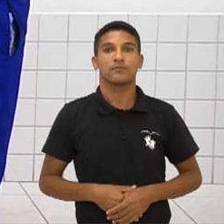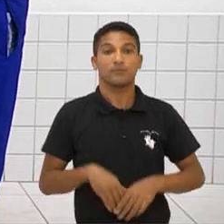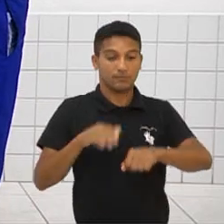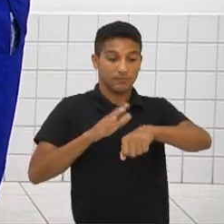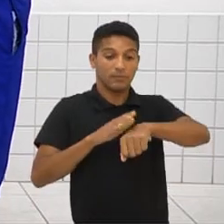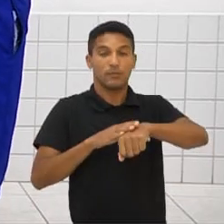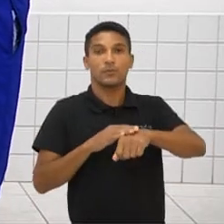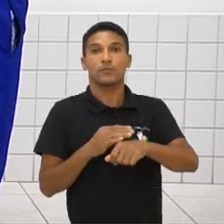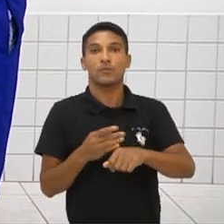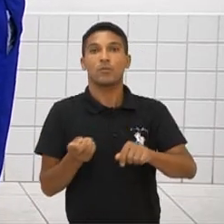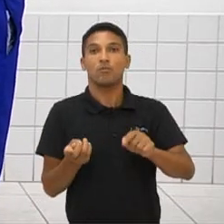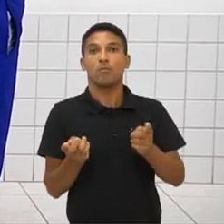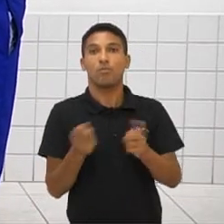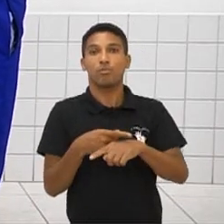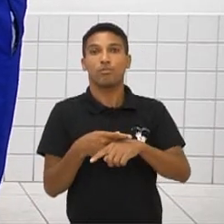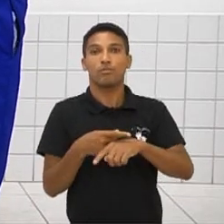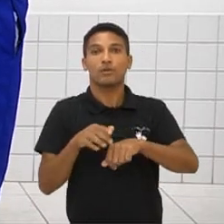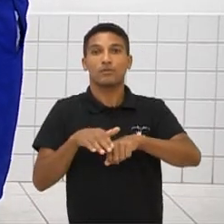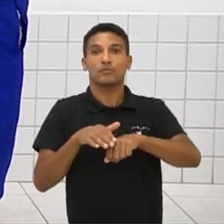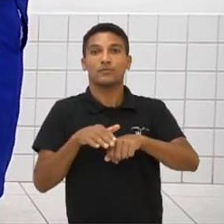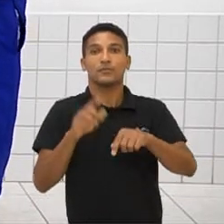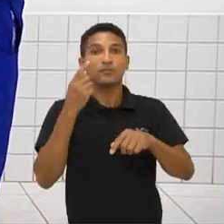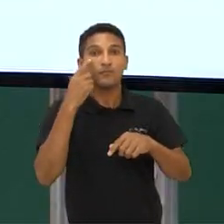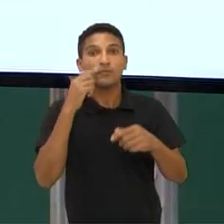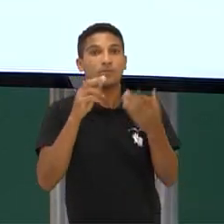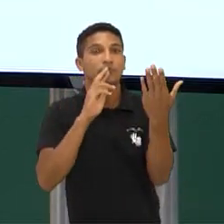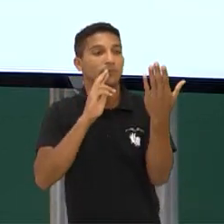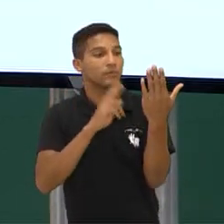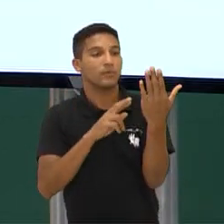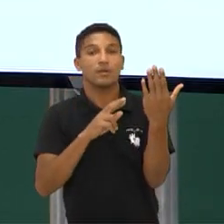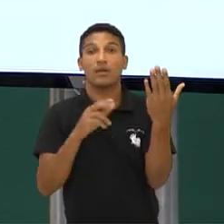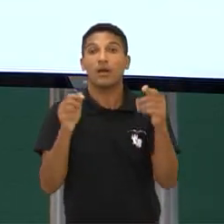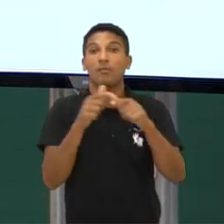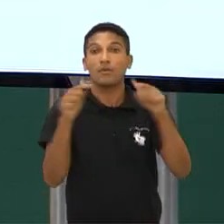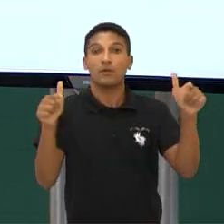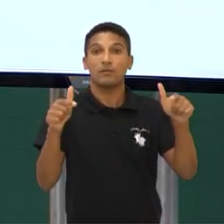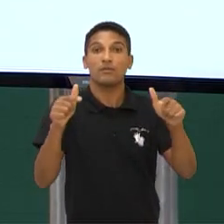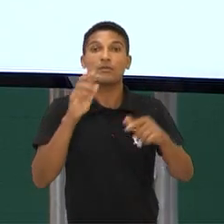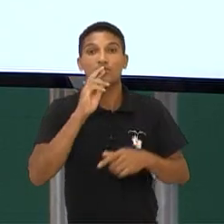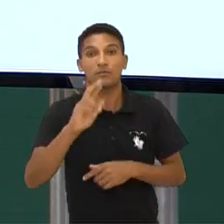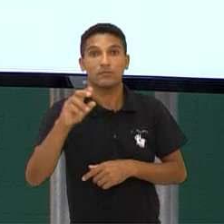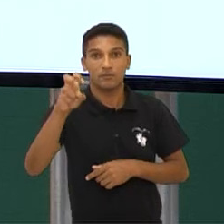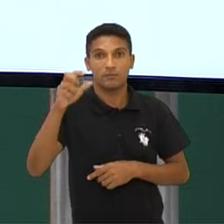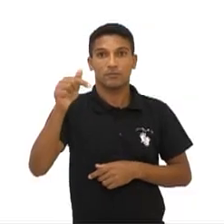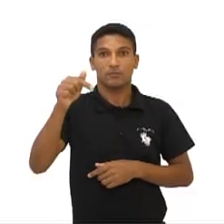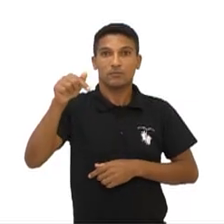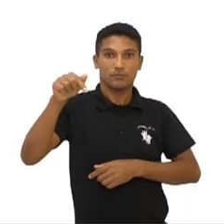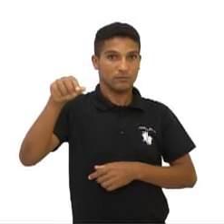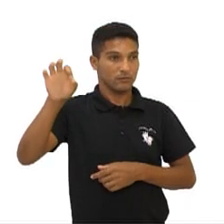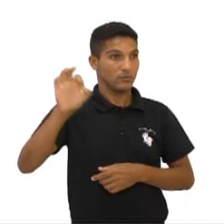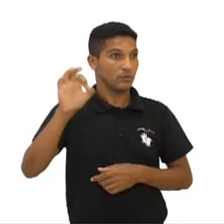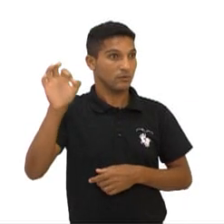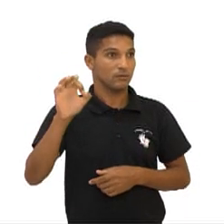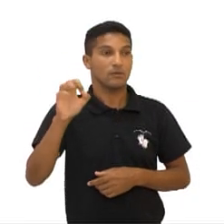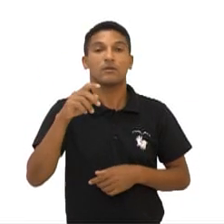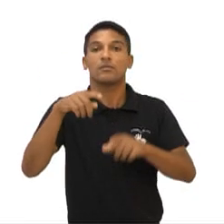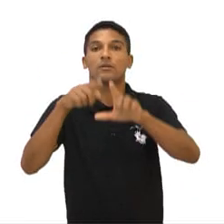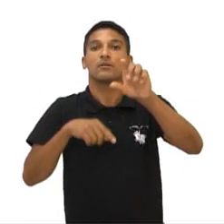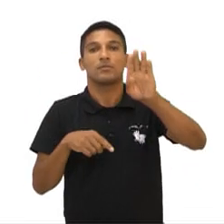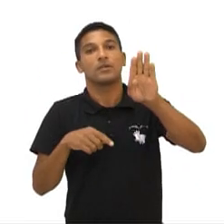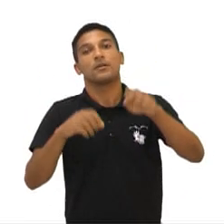esgotado. Vamos ver o que a galera respondeu aqui. A maioria, 57%, respondeu a letra B. Será que é isso?